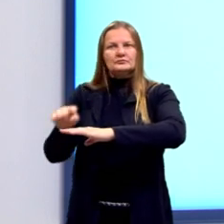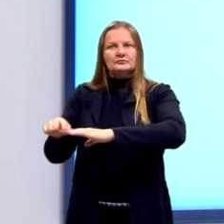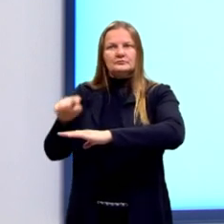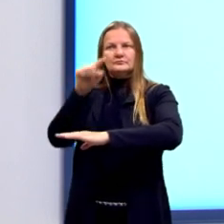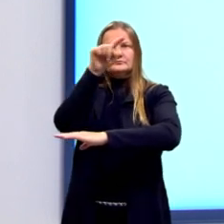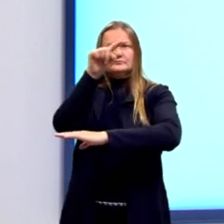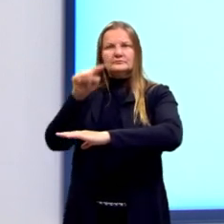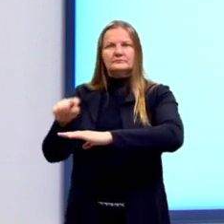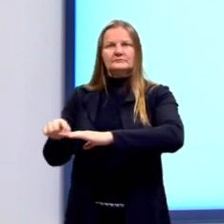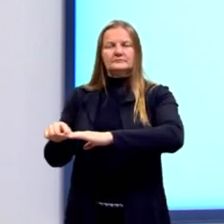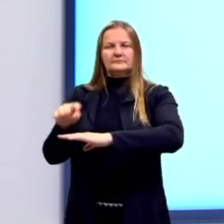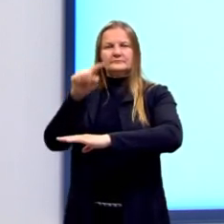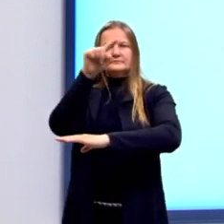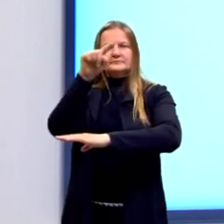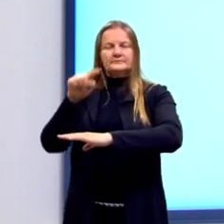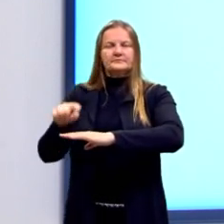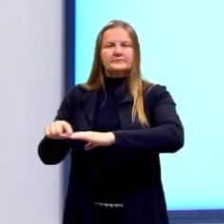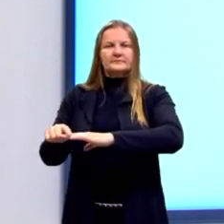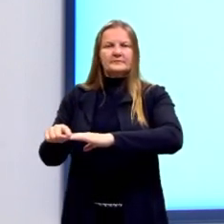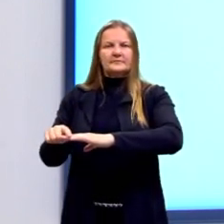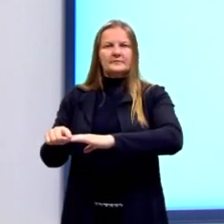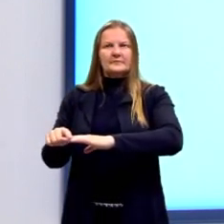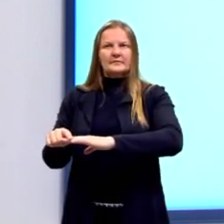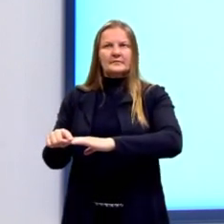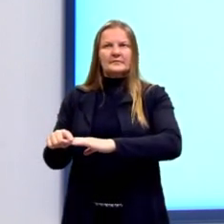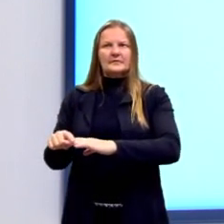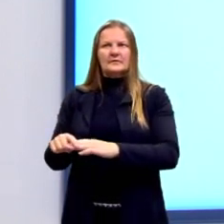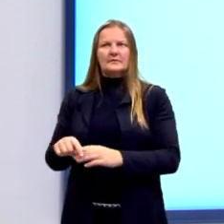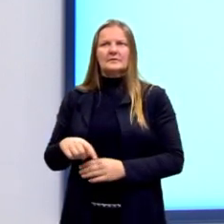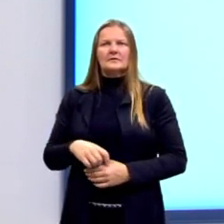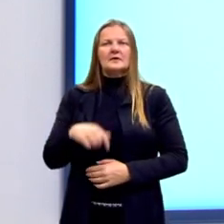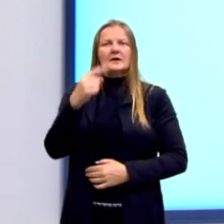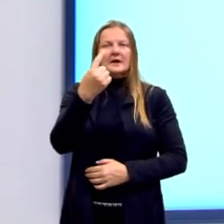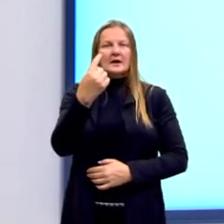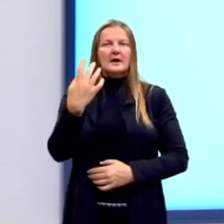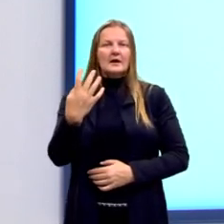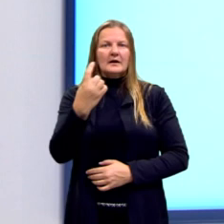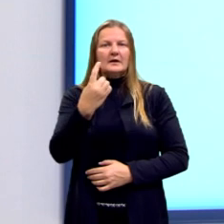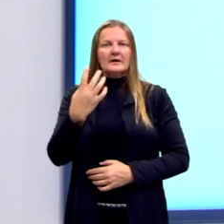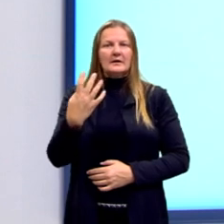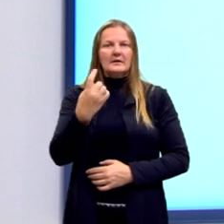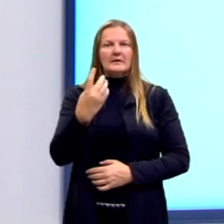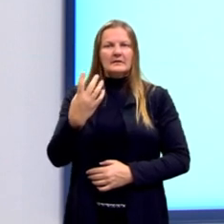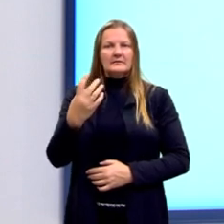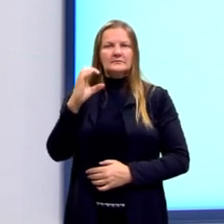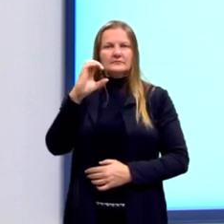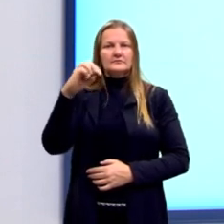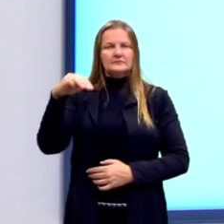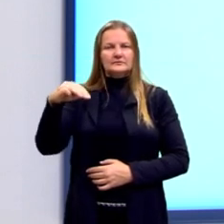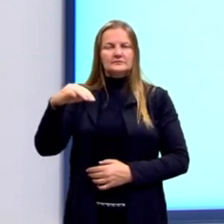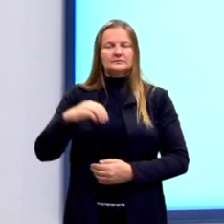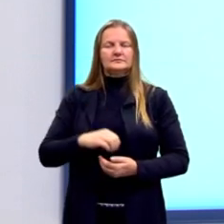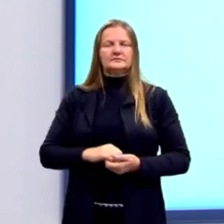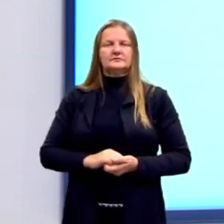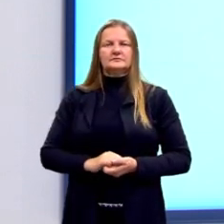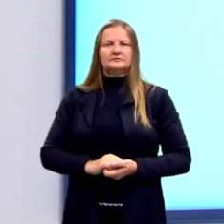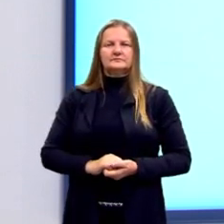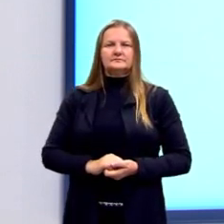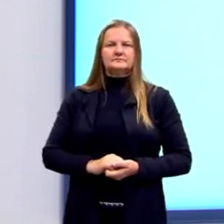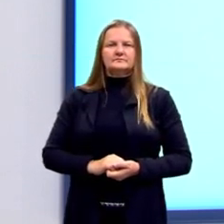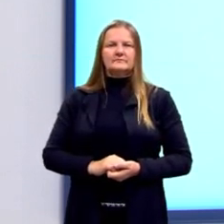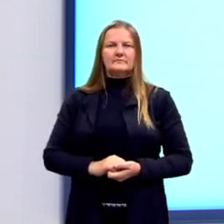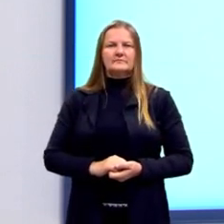E e de E até C, nós temos todo o comprimento do lado do triângulo, que mede 14 centímetros.